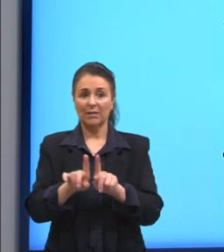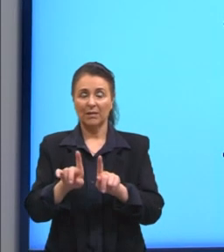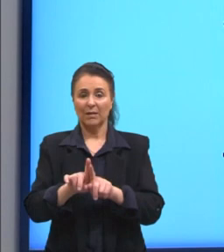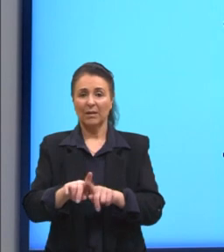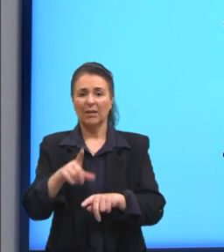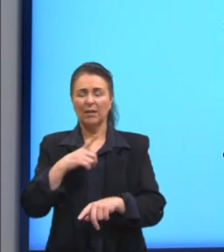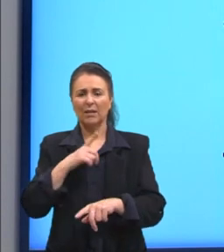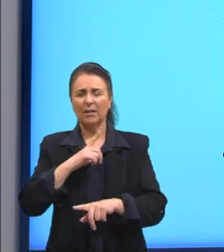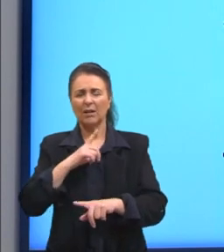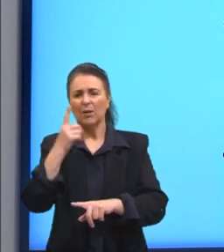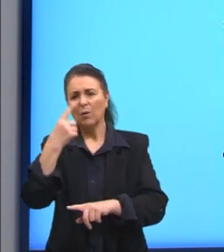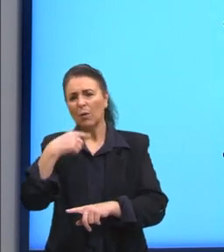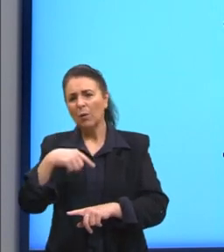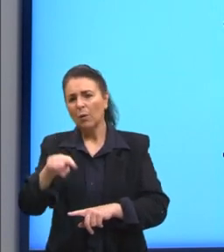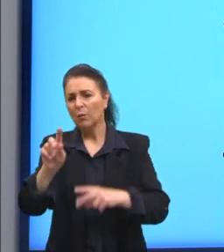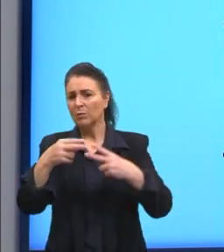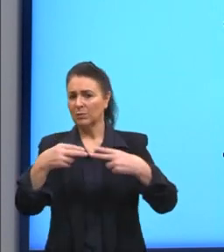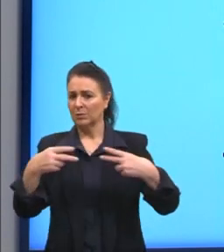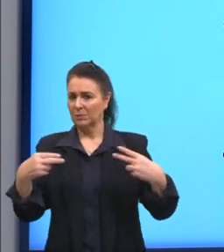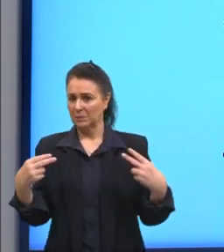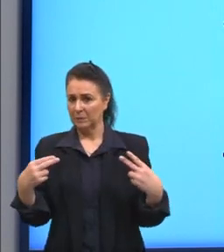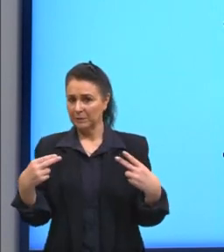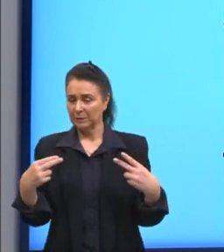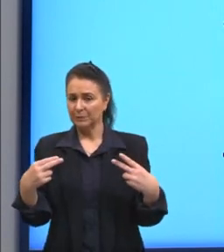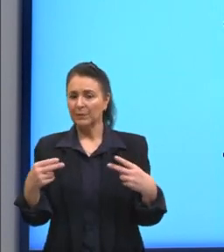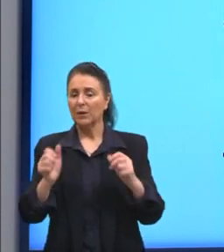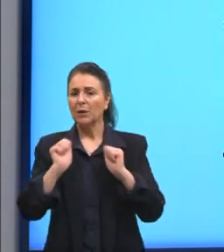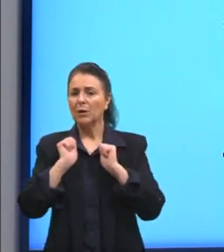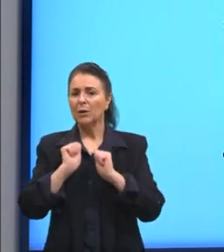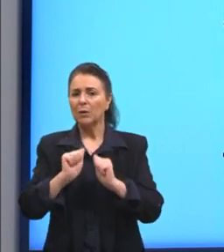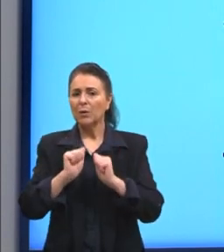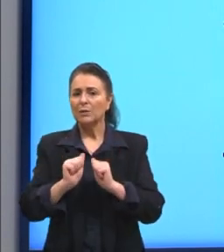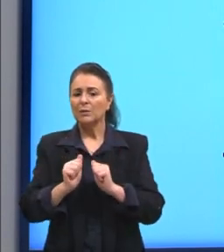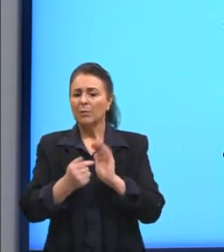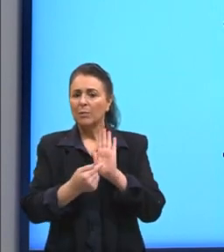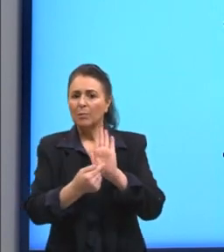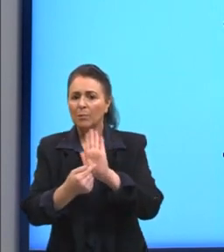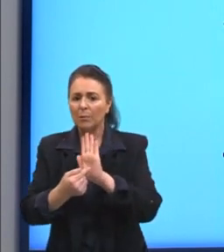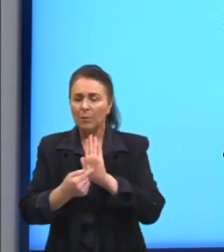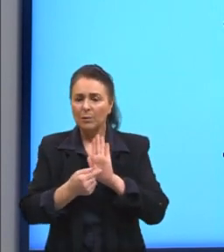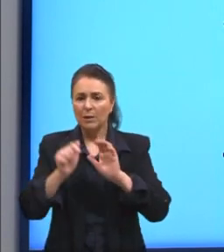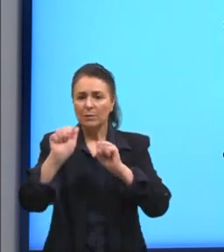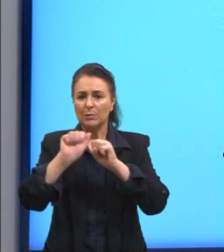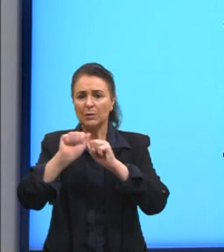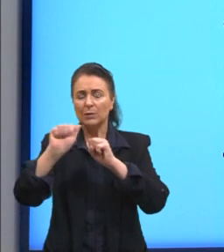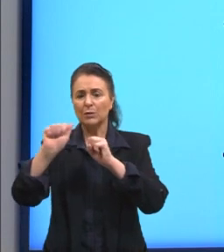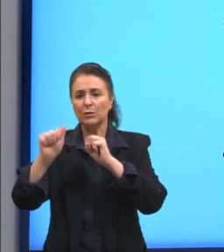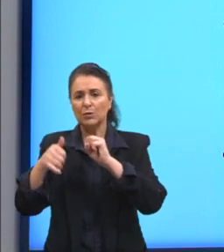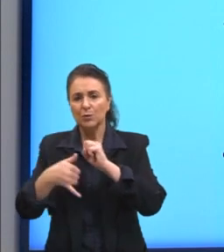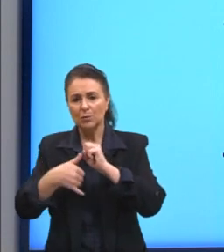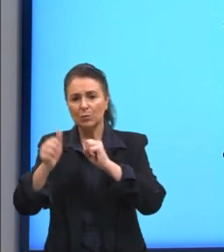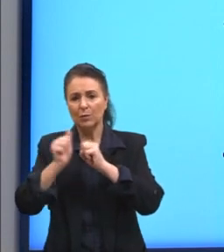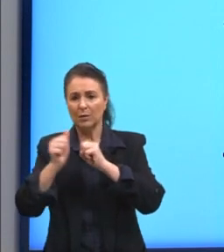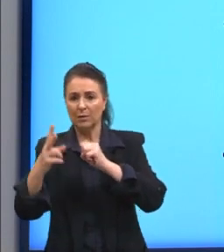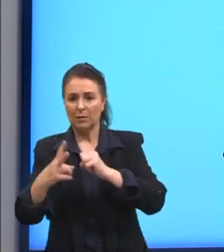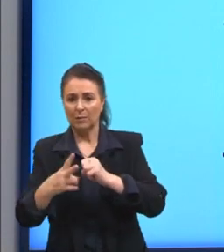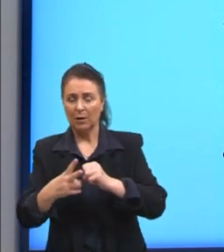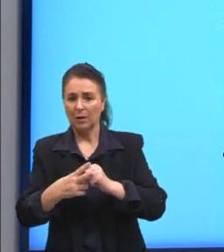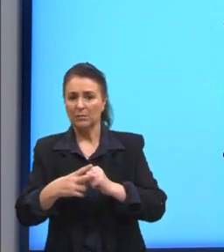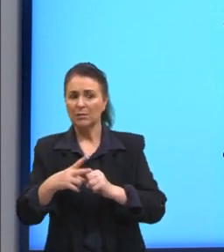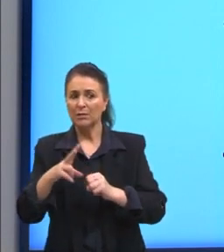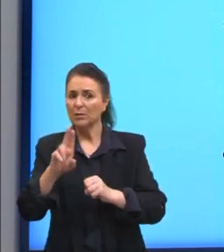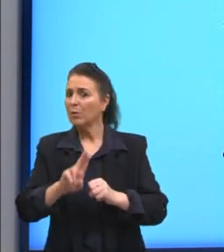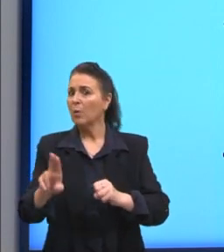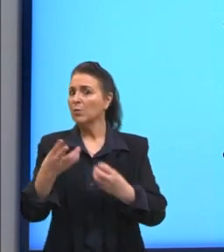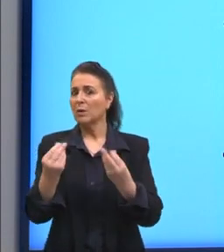gente tem algumas outras circunstâncias que podem ser expressas por adjuntos adverbiais, que são menos comuns, mas